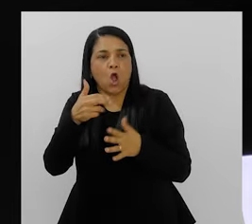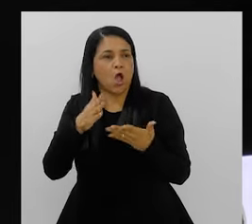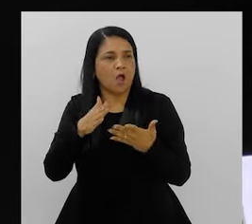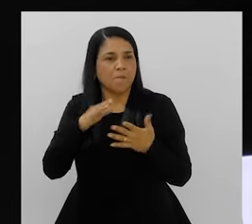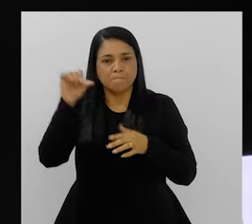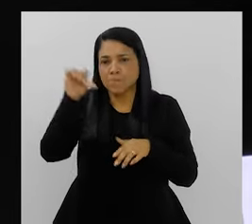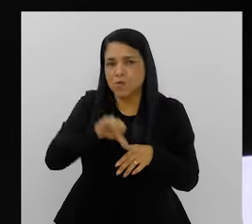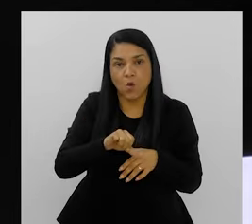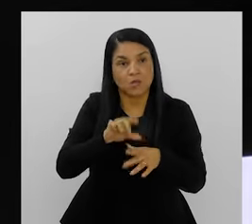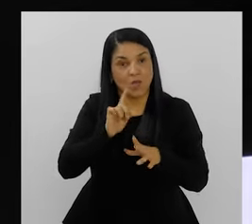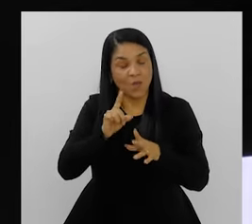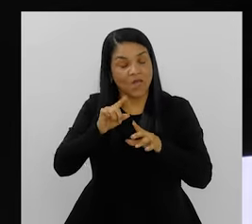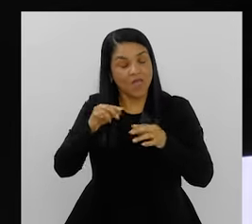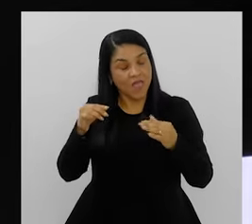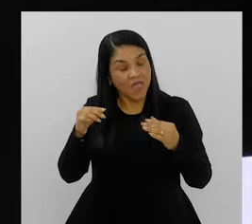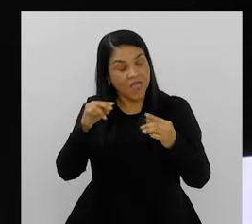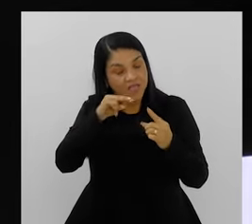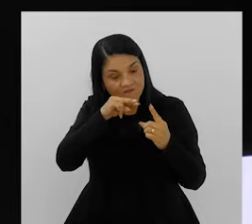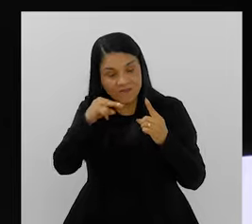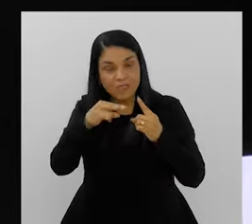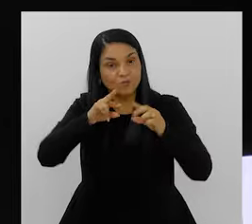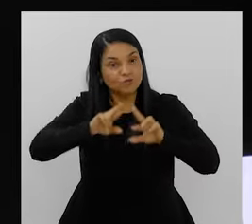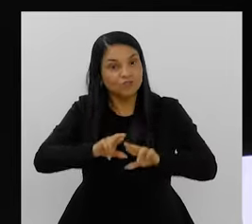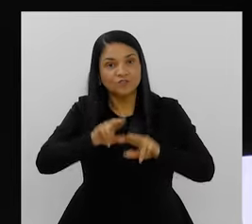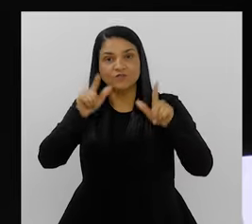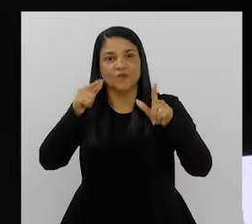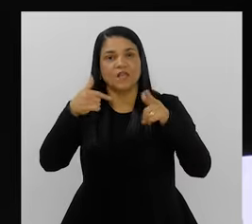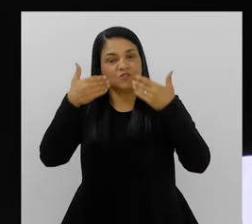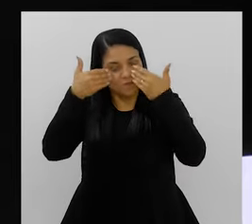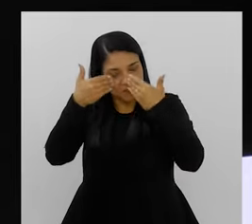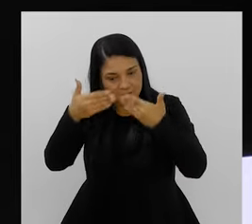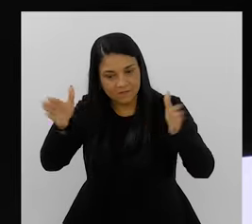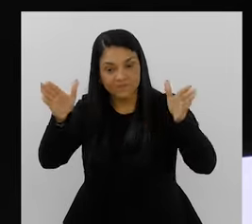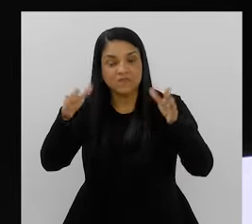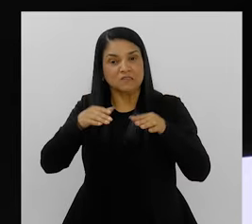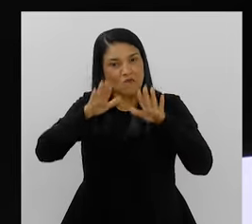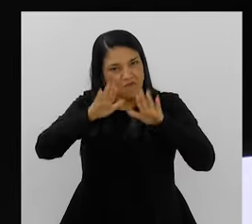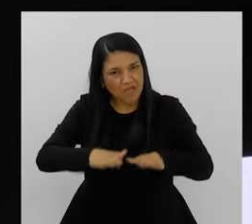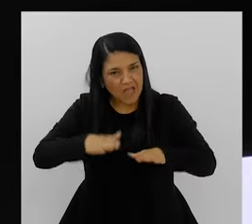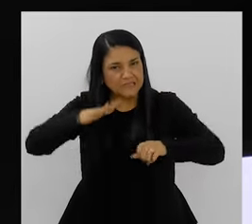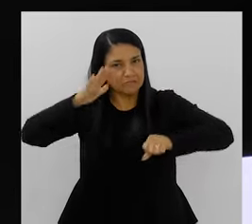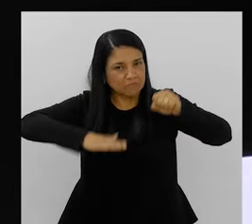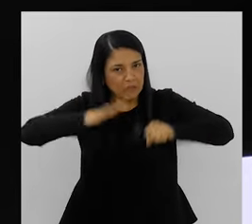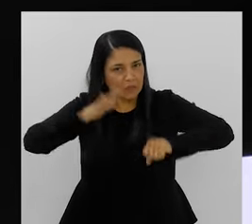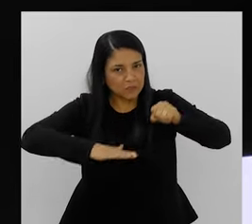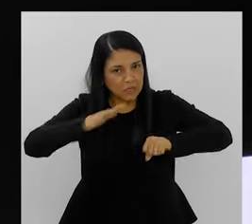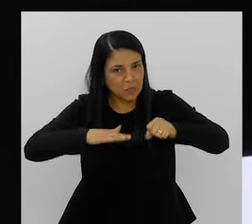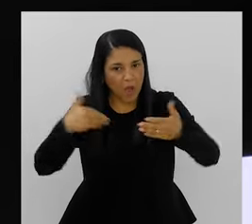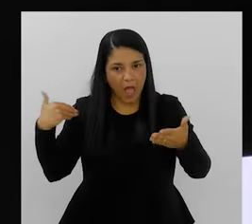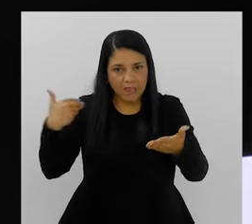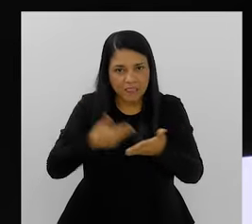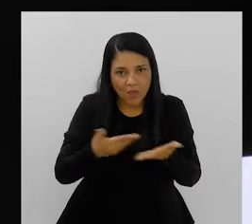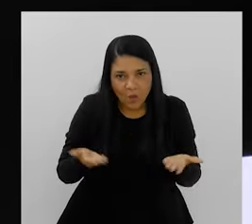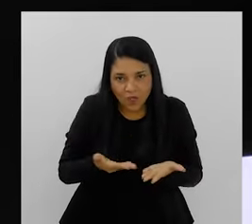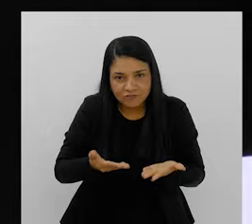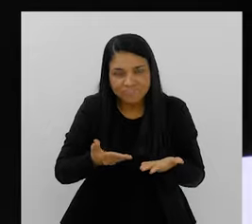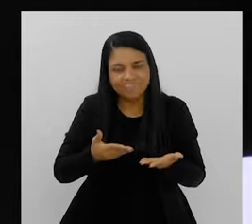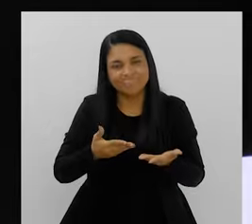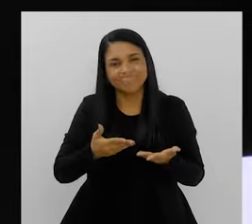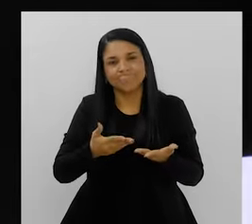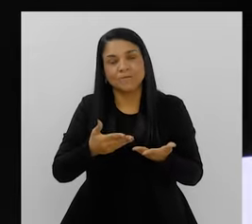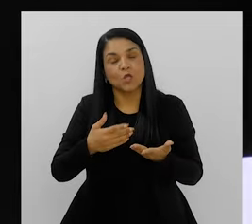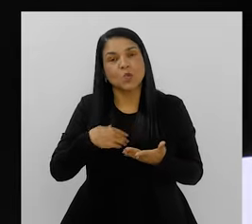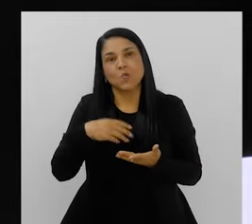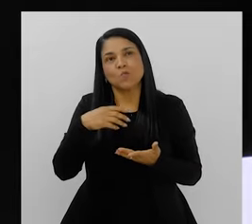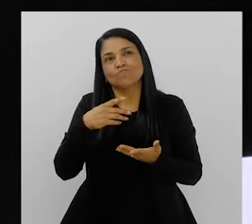eu super concordo, mas a gente precisa abrir os horizontes. E talvez, se eu tivesse ficado no Salgueiro até hoje, sem essa interrupção,